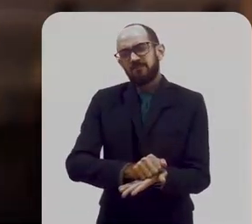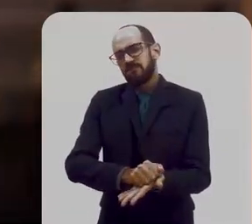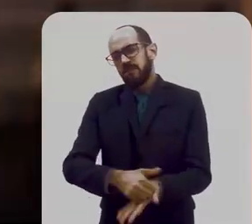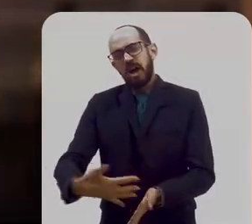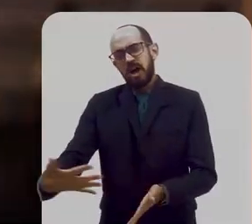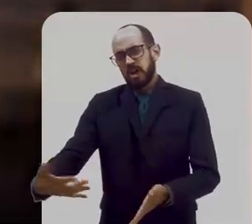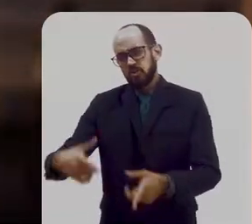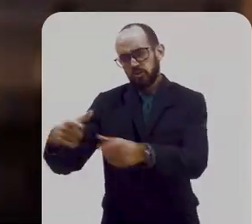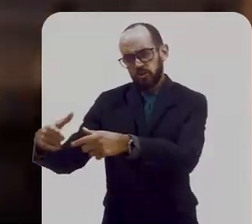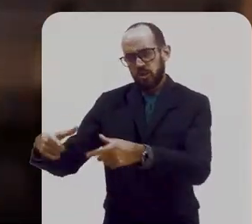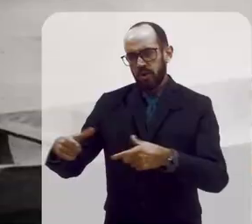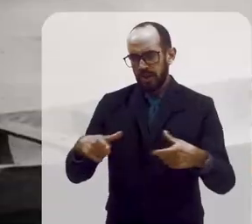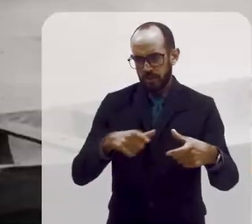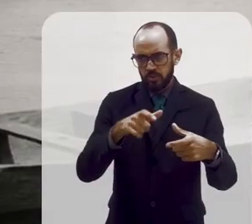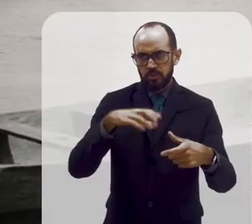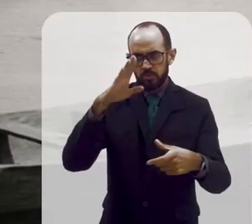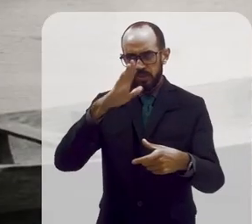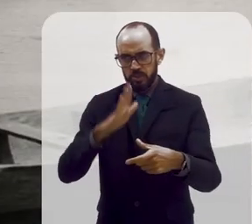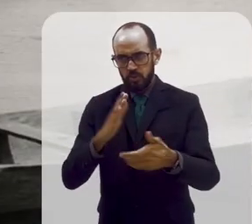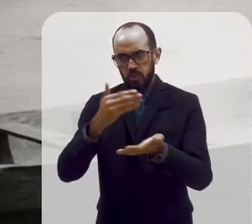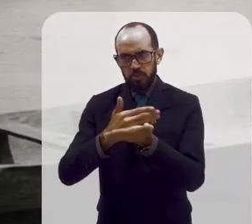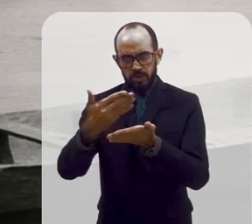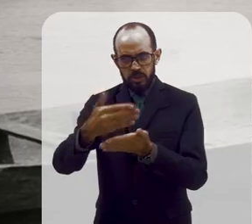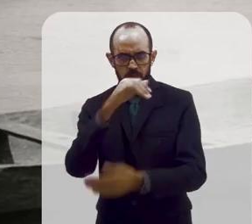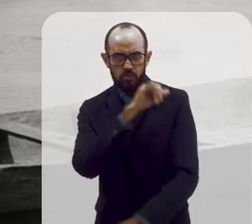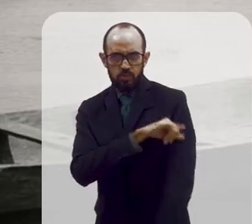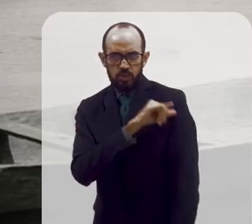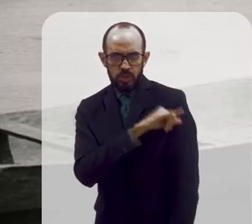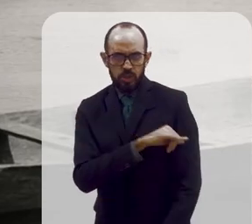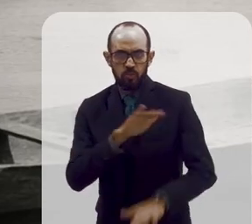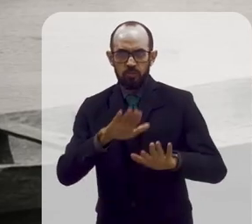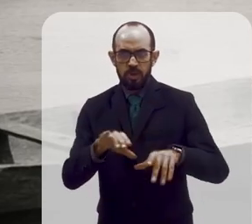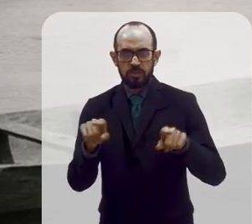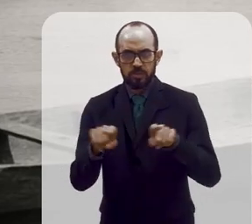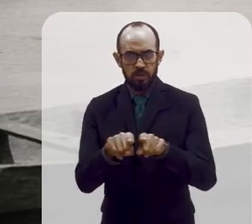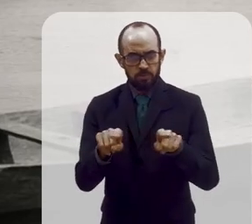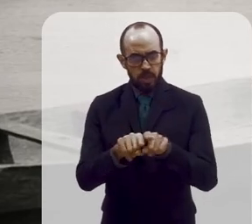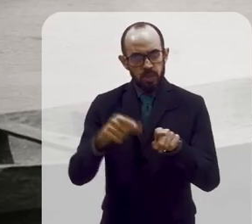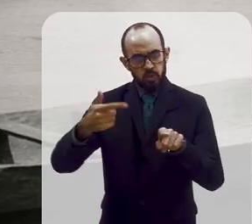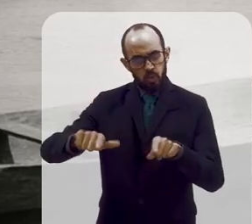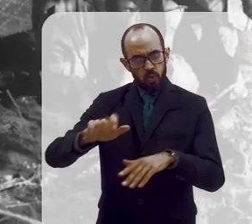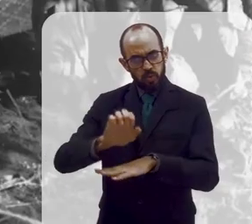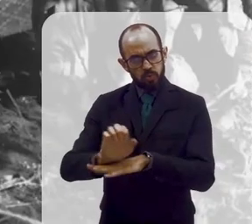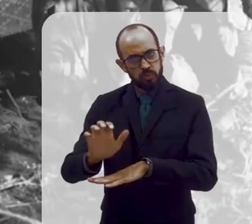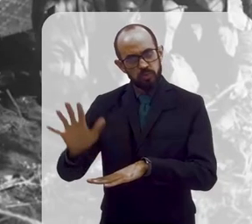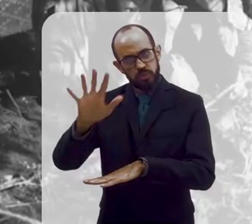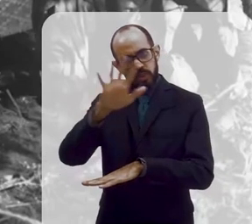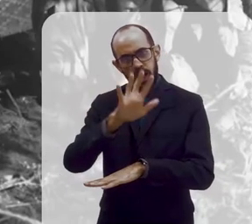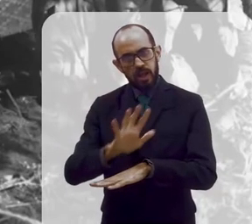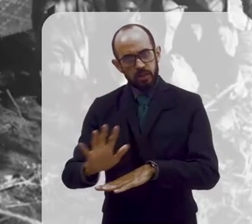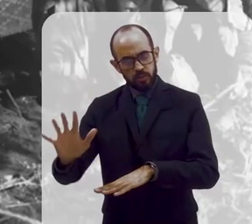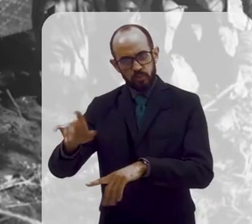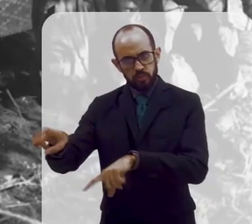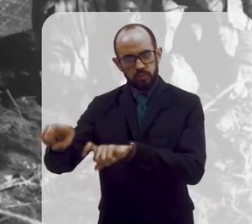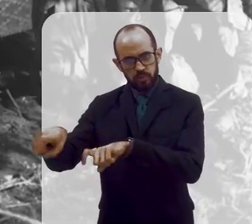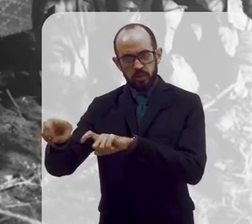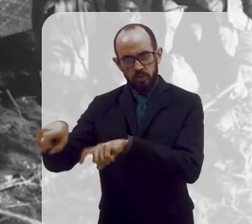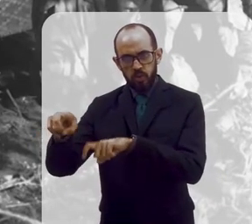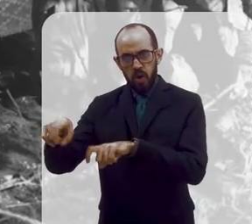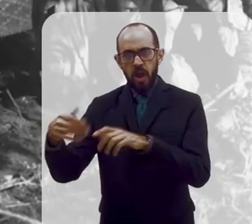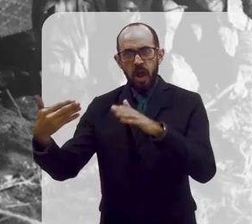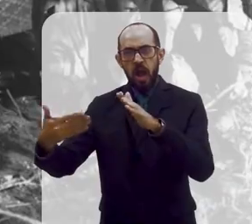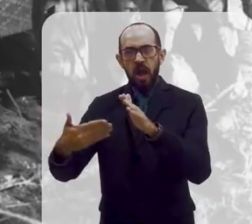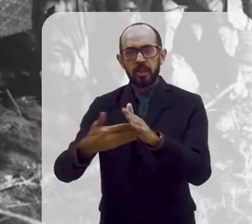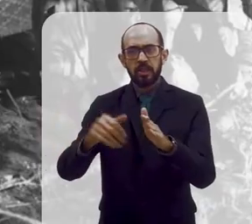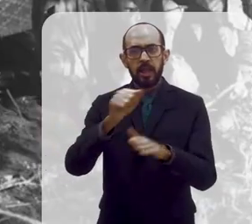várias localidades do Brasil. Começando pelo Rio de Janeiro, mas ele vai avançar com essas questões pelo interior